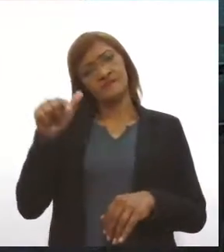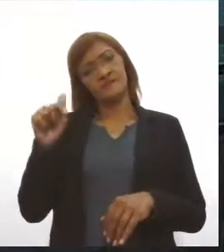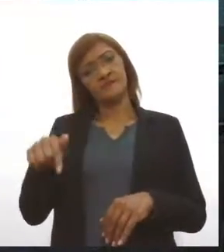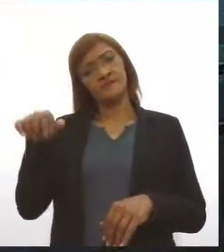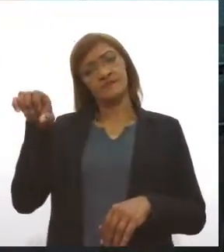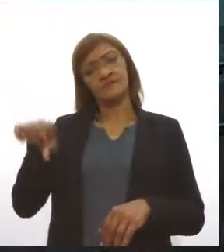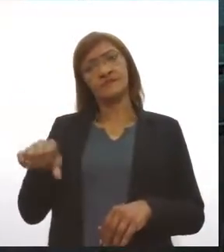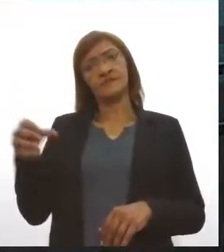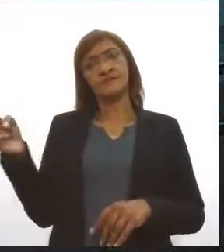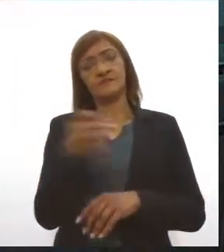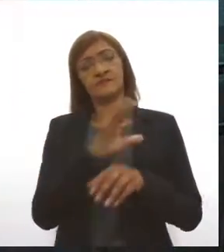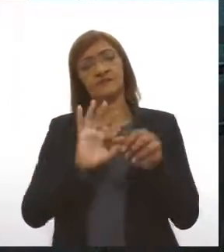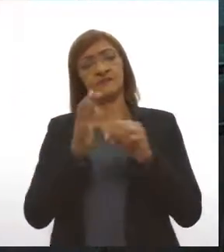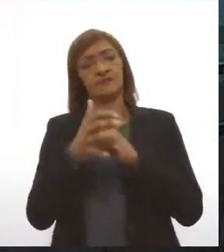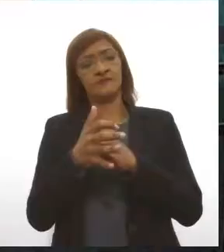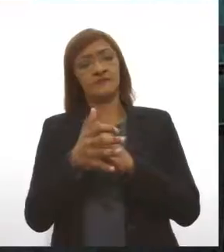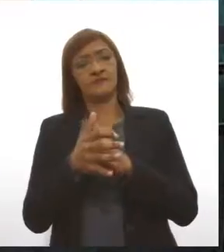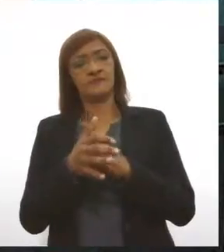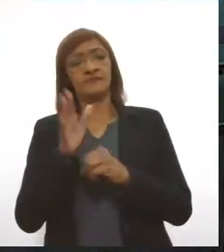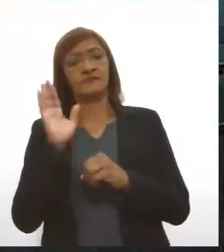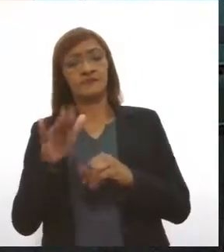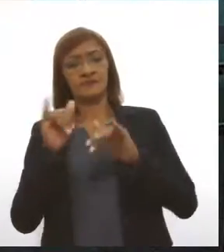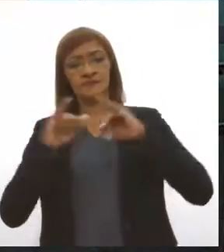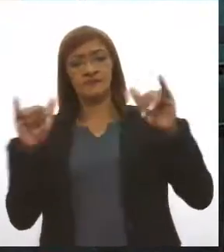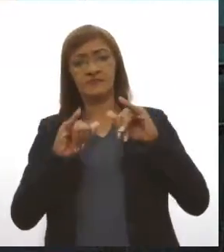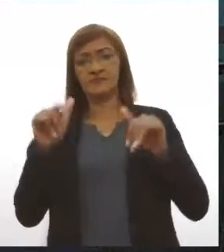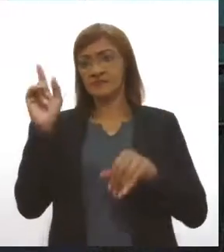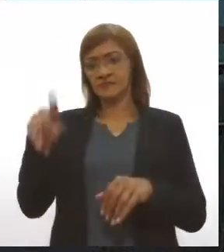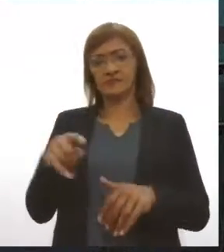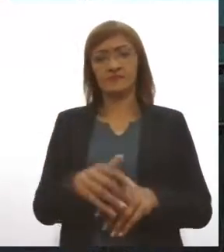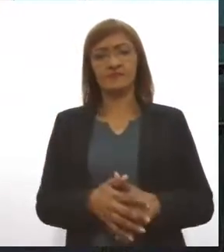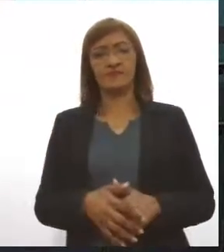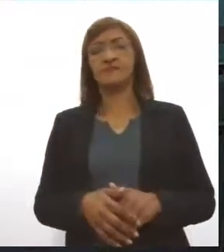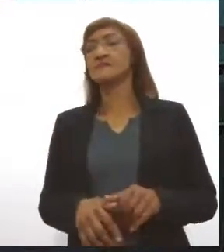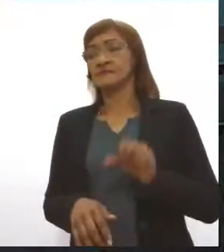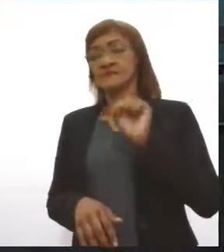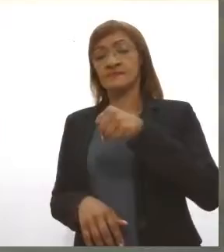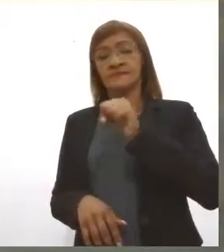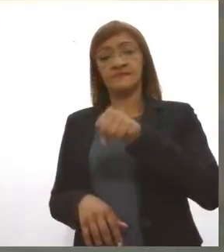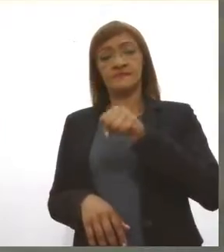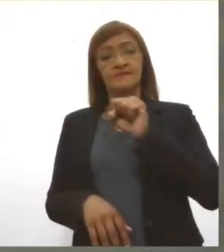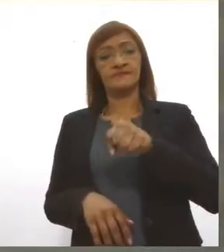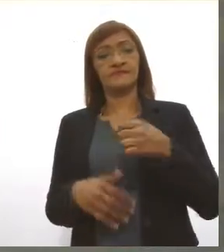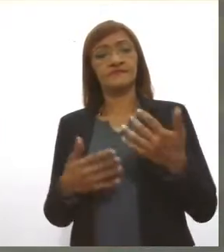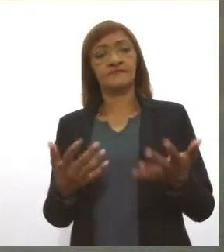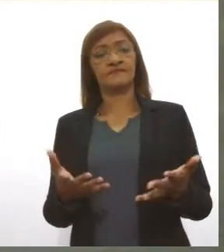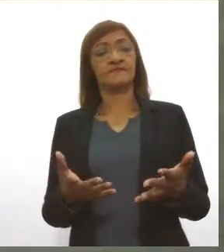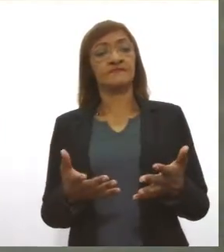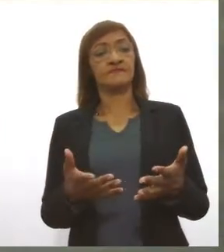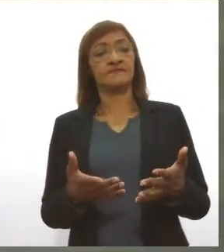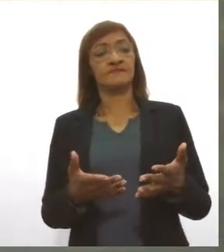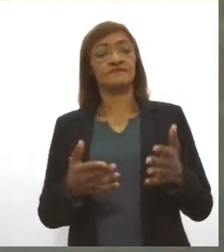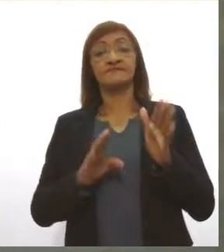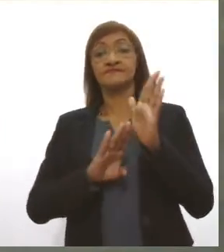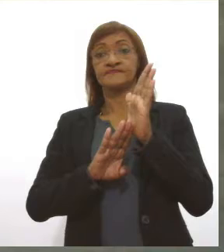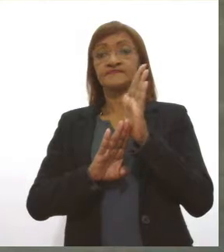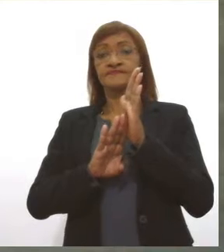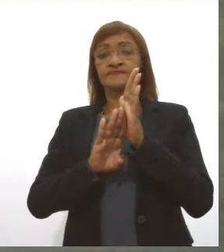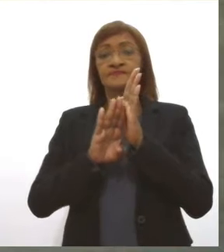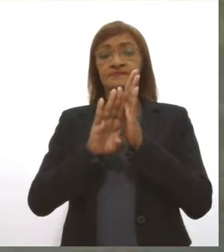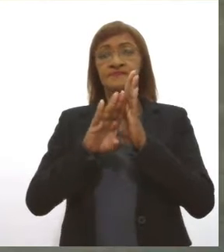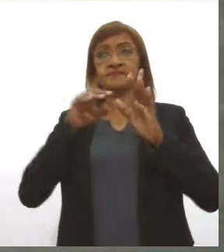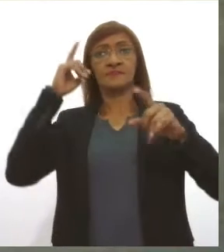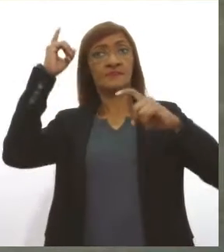casos, de acordo com o último boletim divulgado, foi isso? Isso mesmo, Tiago. Então, isso vem, vem no crescente, né? O que preocupa